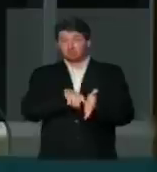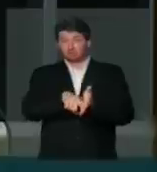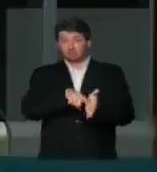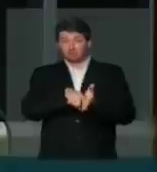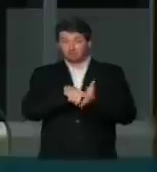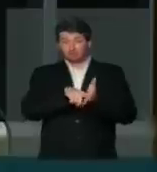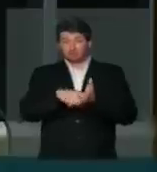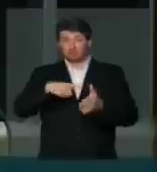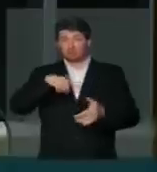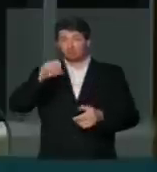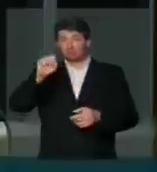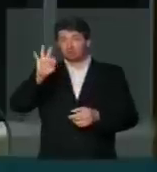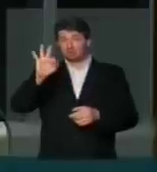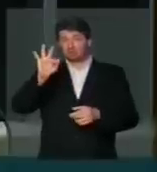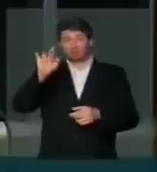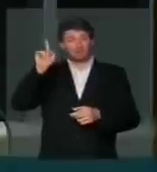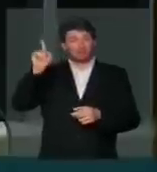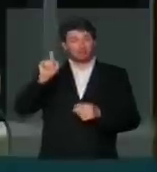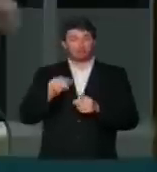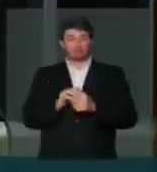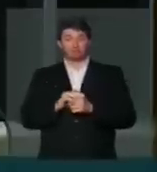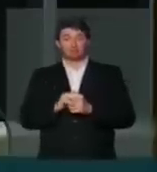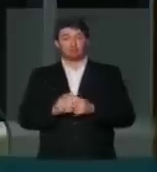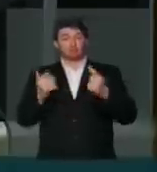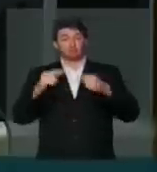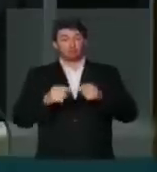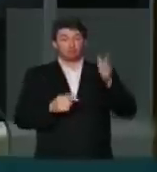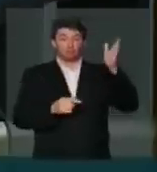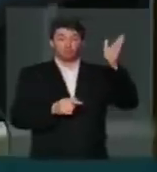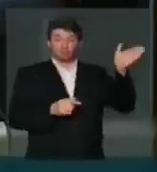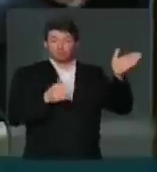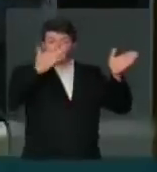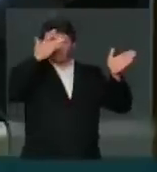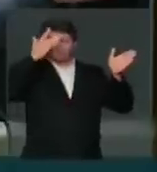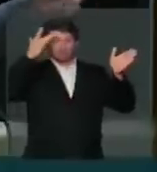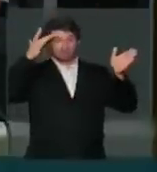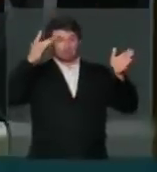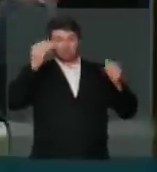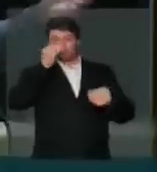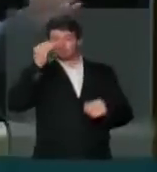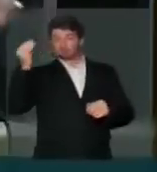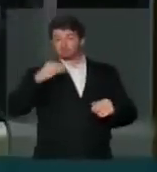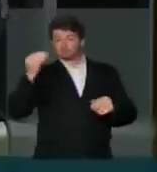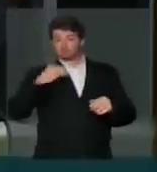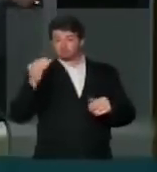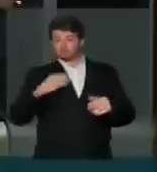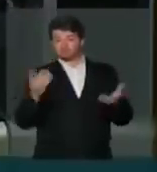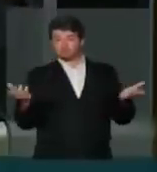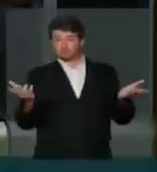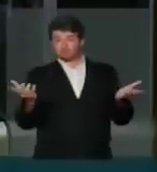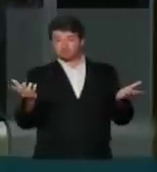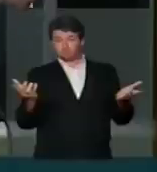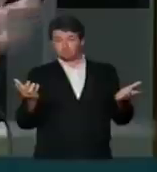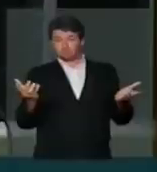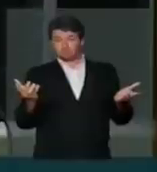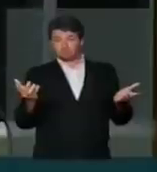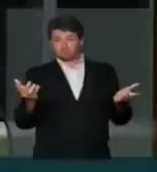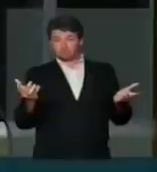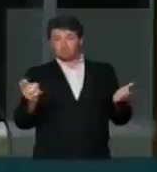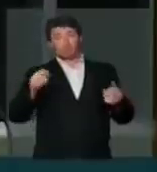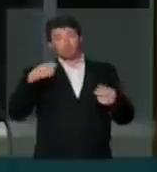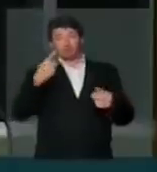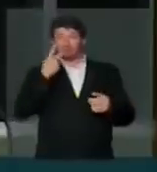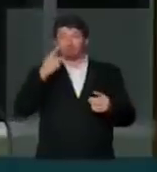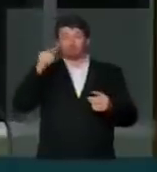que corre no Supremo Tribunal Federal, contra aquele que me dá as costas, como de hábito em geral, contra quem